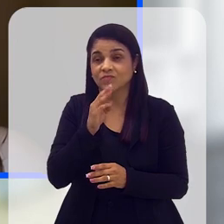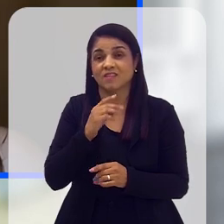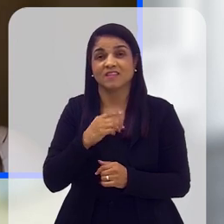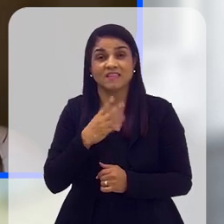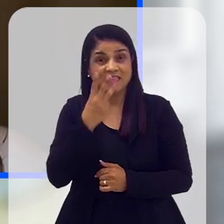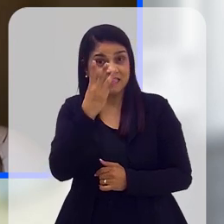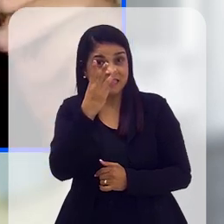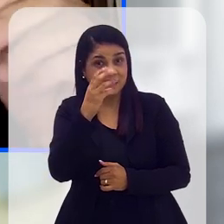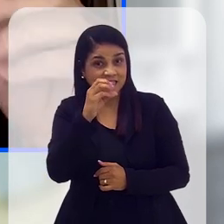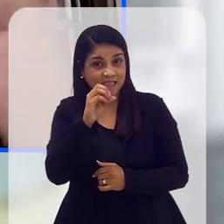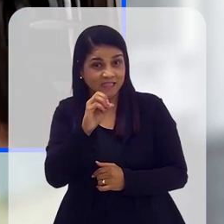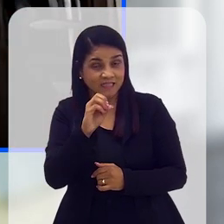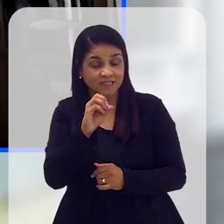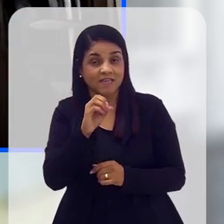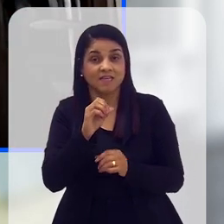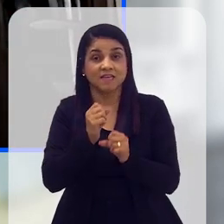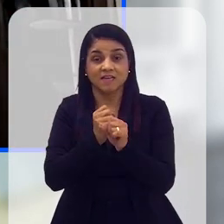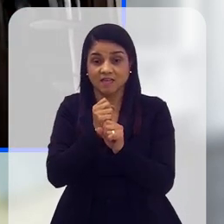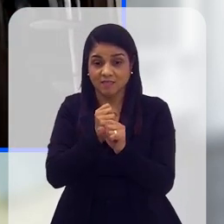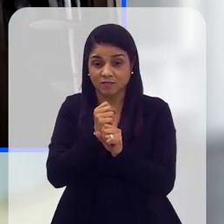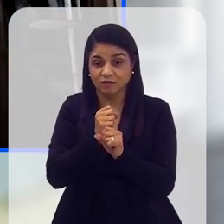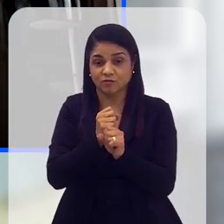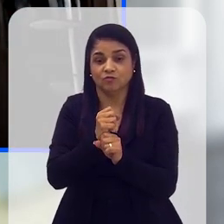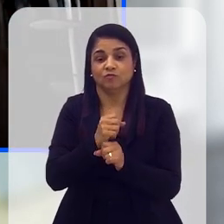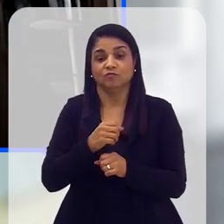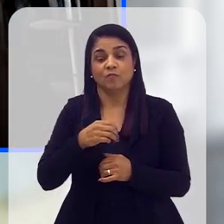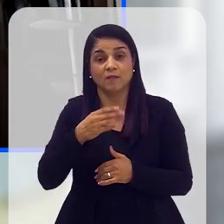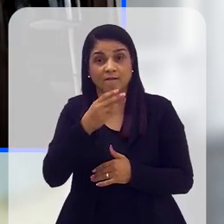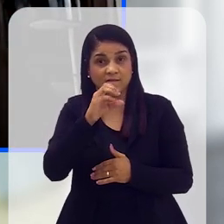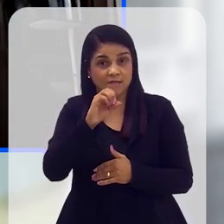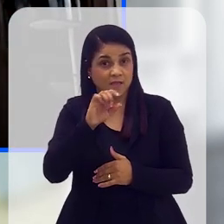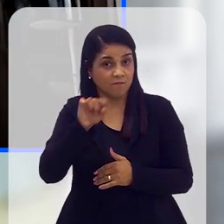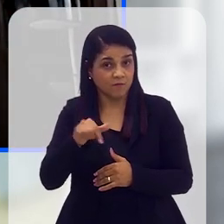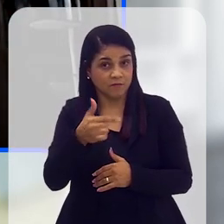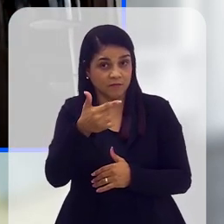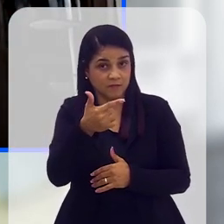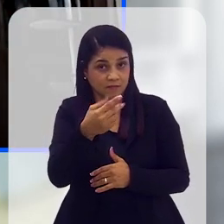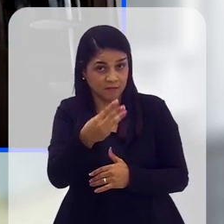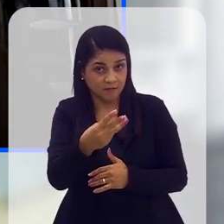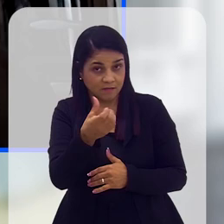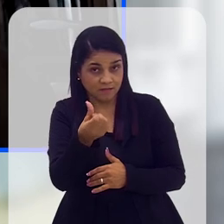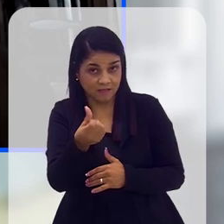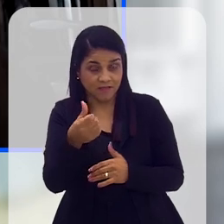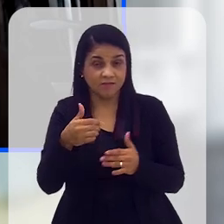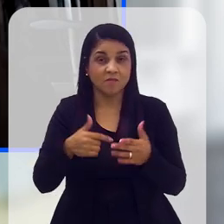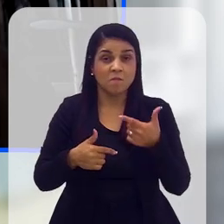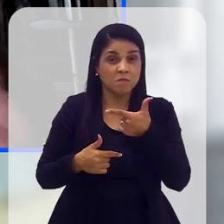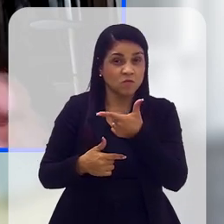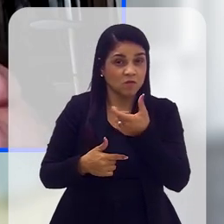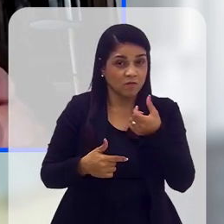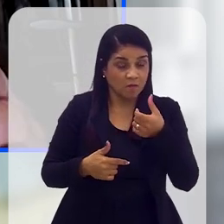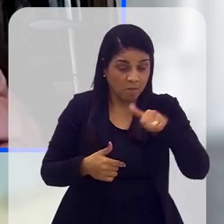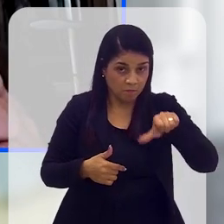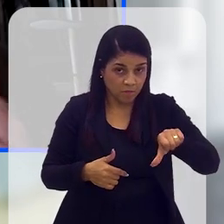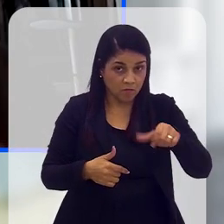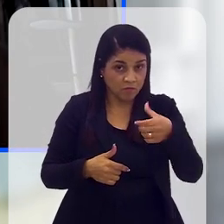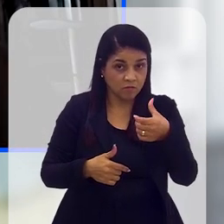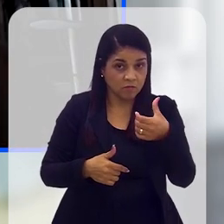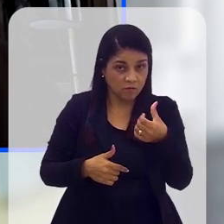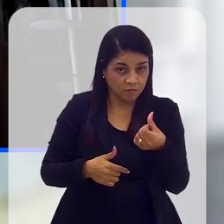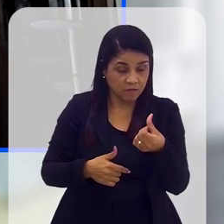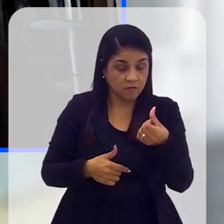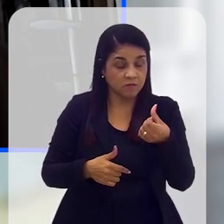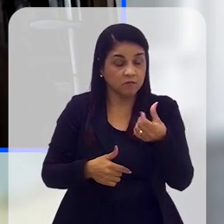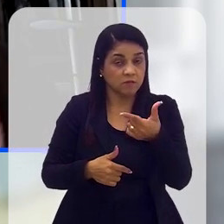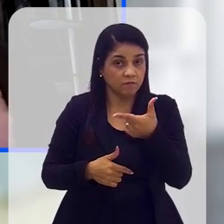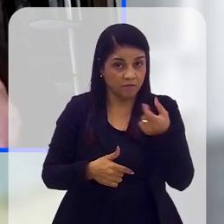a cada três décadas. É preciso levar em consideração que, de 1920 a 2015, portanto,